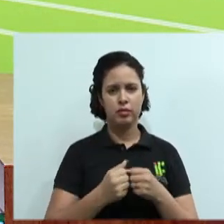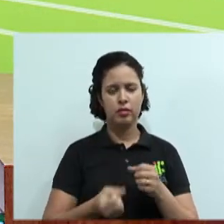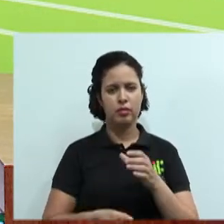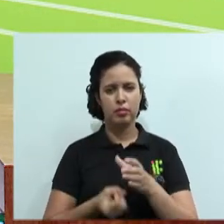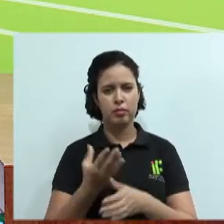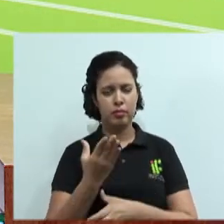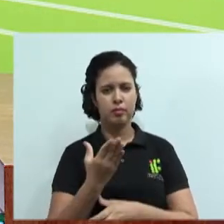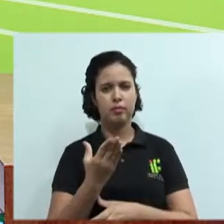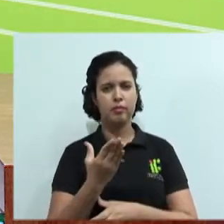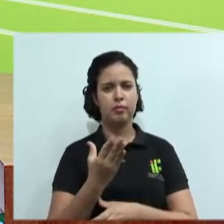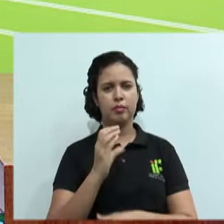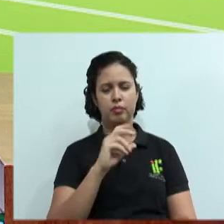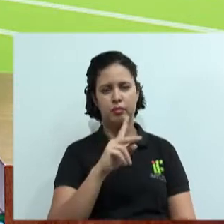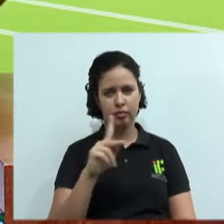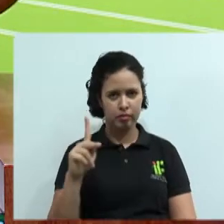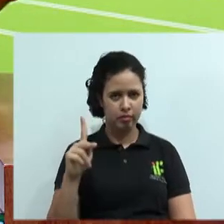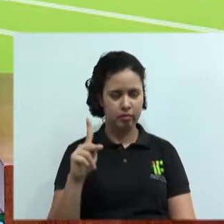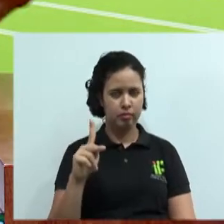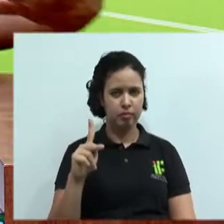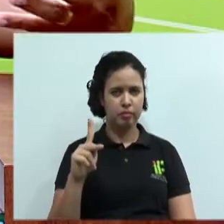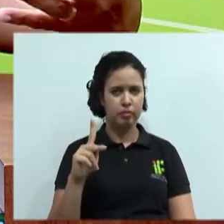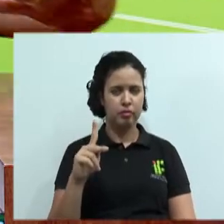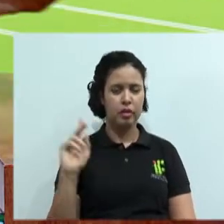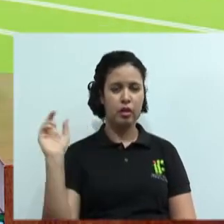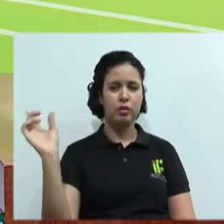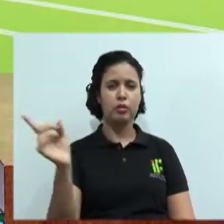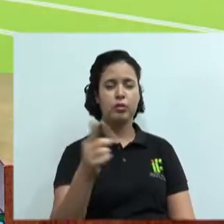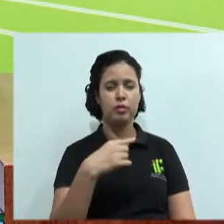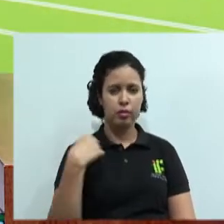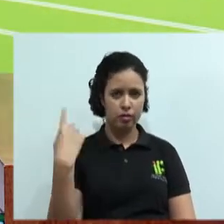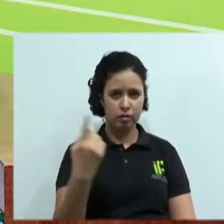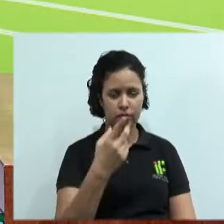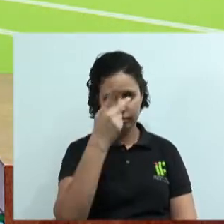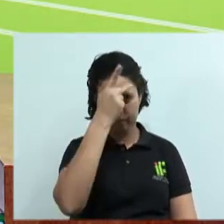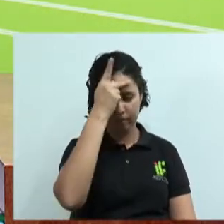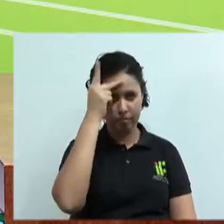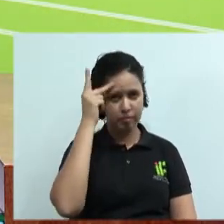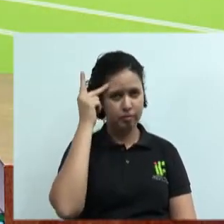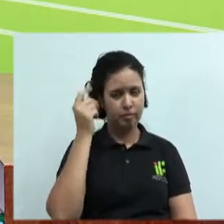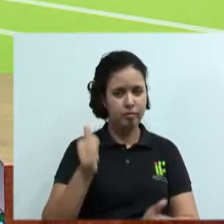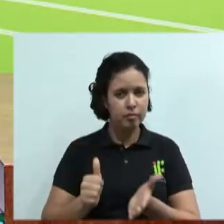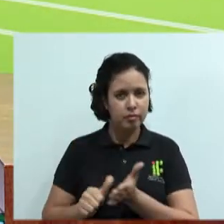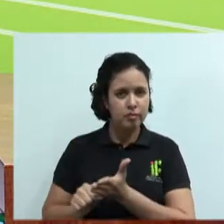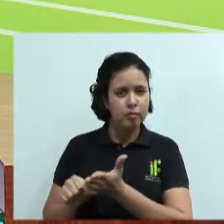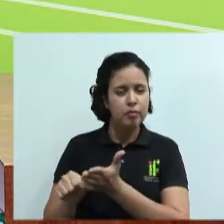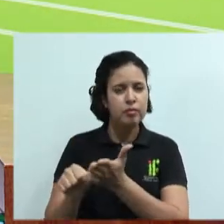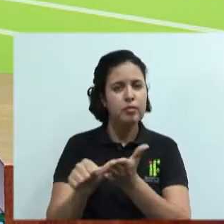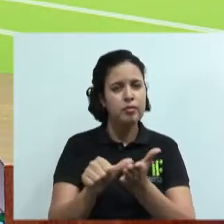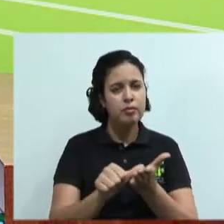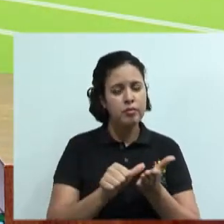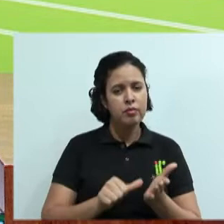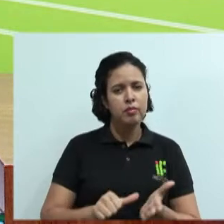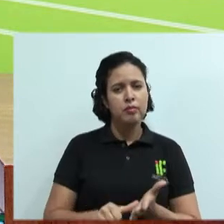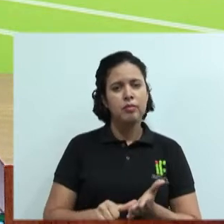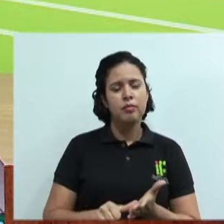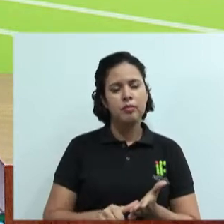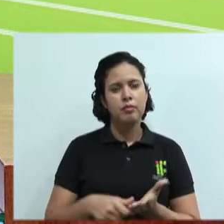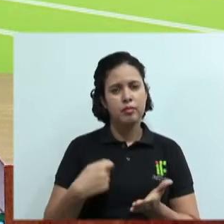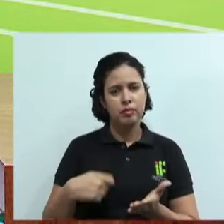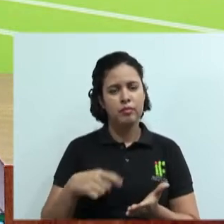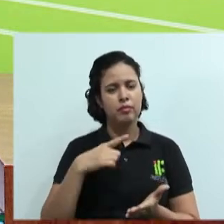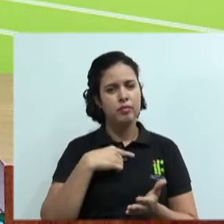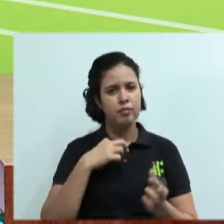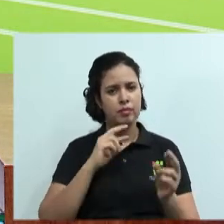uma cooperativa e aí as outras pessoas que vão entrando, que são os cooperados, eles precisam ter o quê? O mesmo